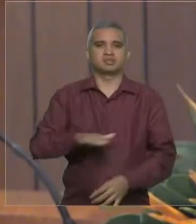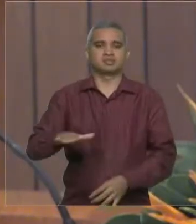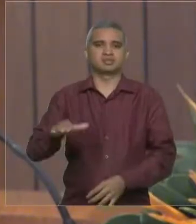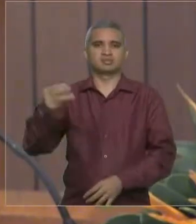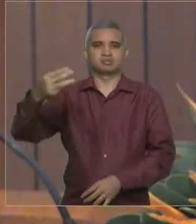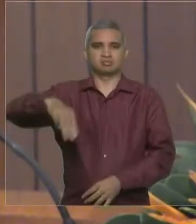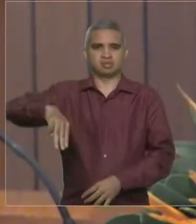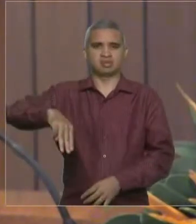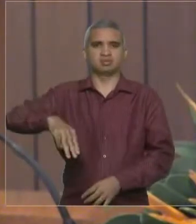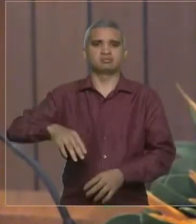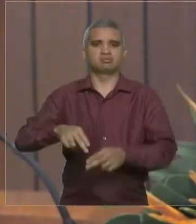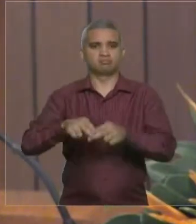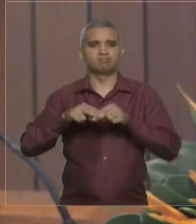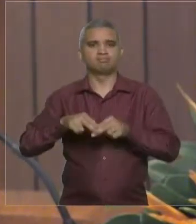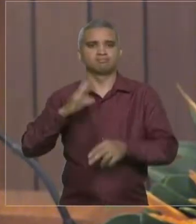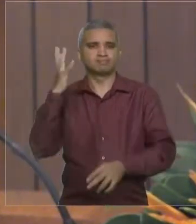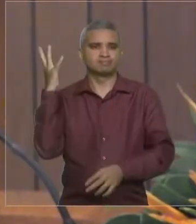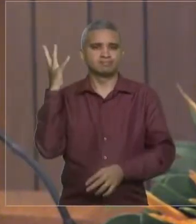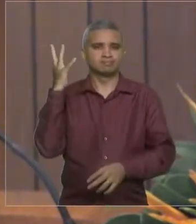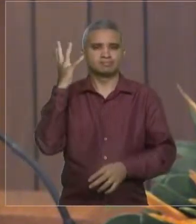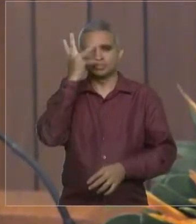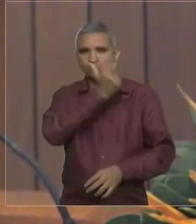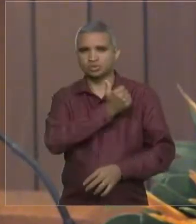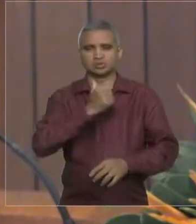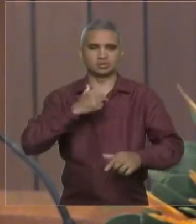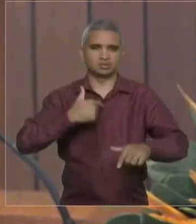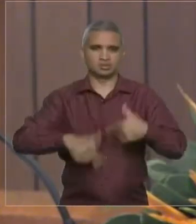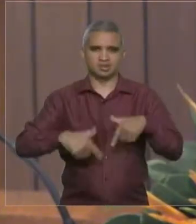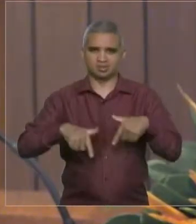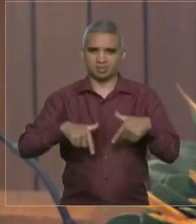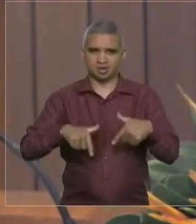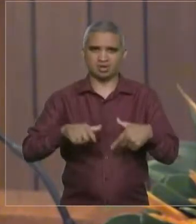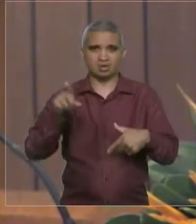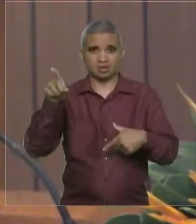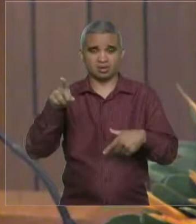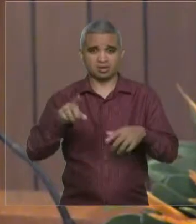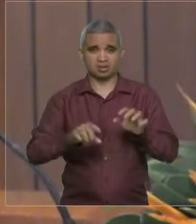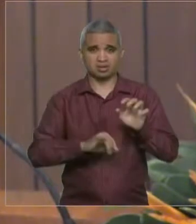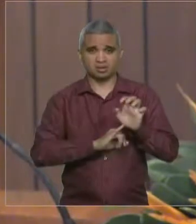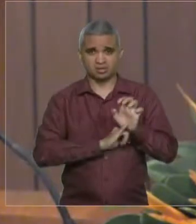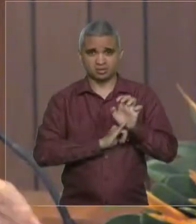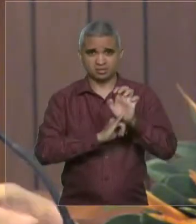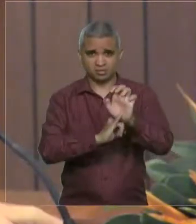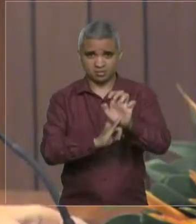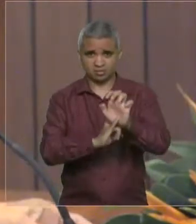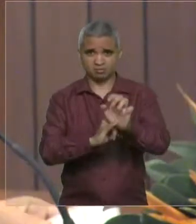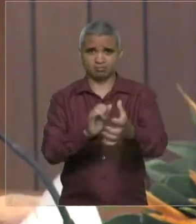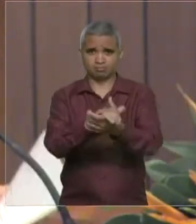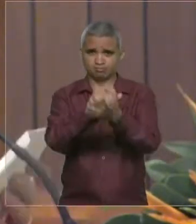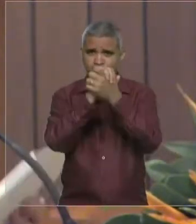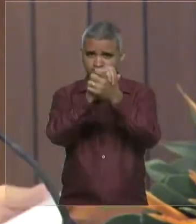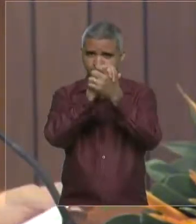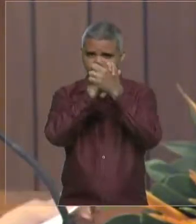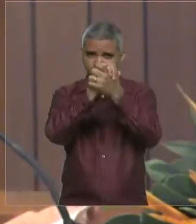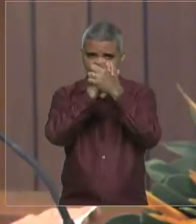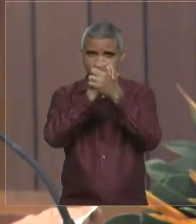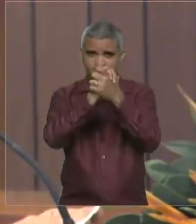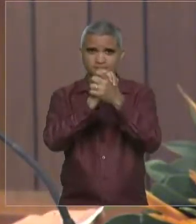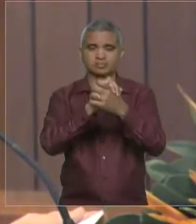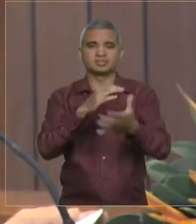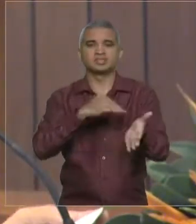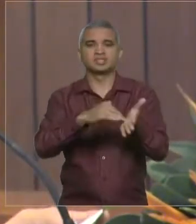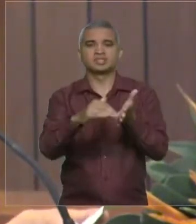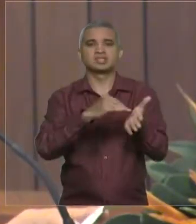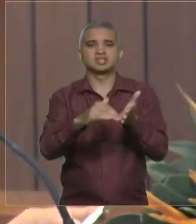Então, um belíssimo trabalho que está sendo feito pelo IEMA, e aqui nossos parabéns e extensão também para o secretário